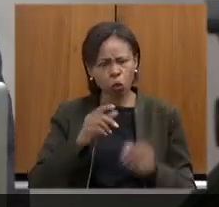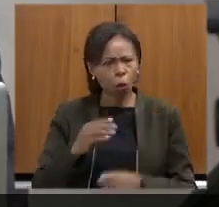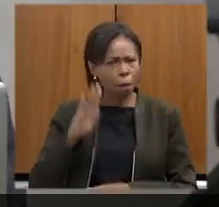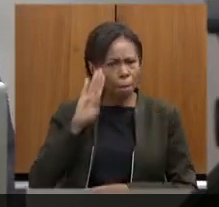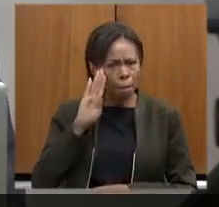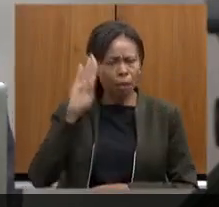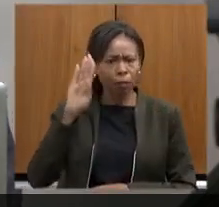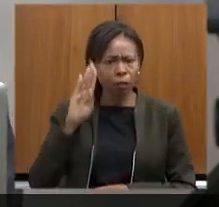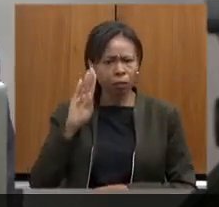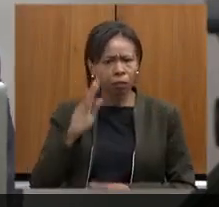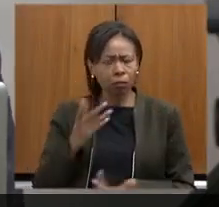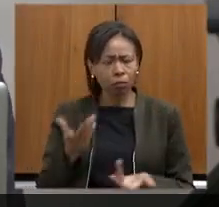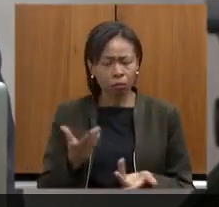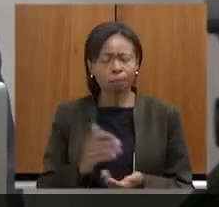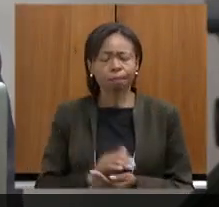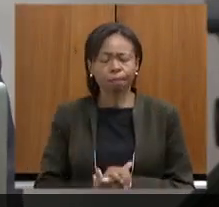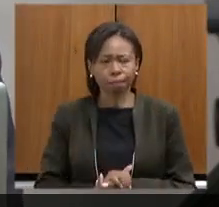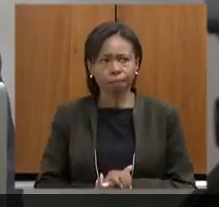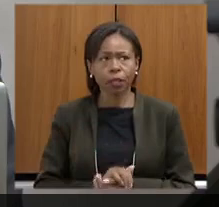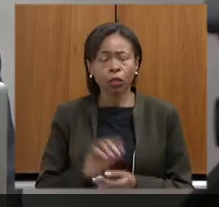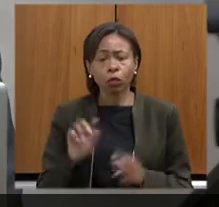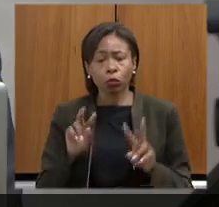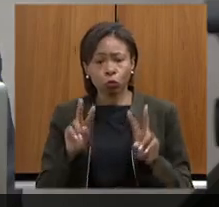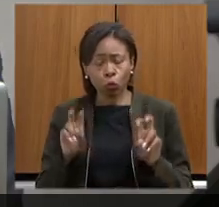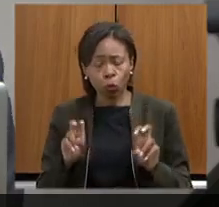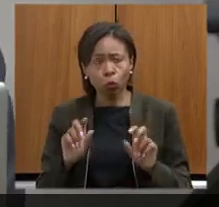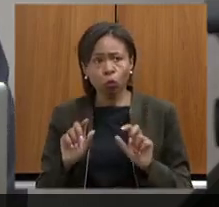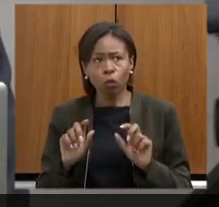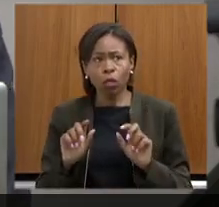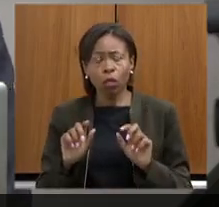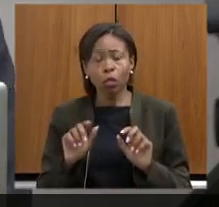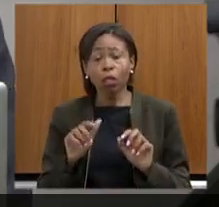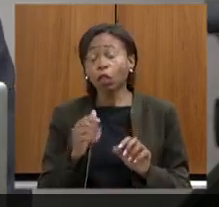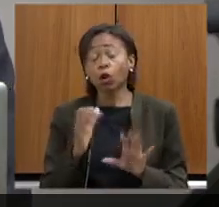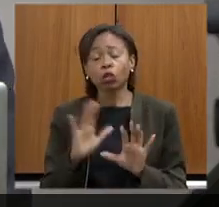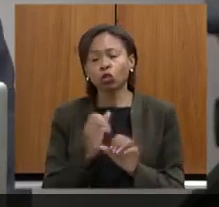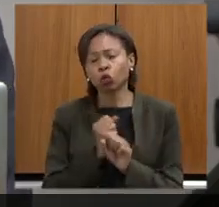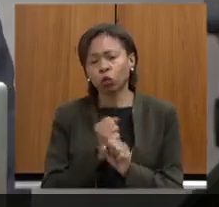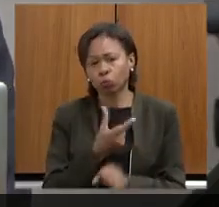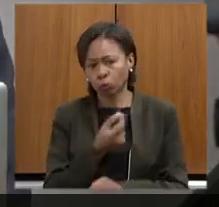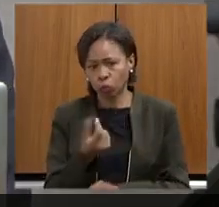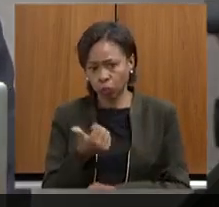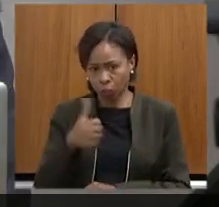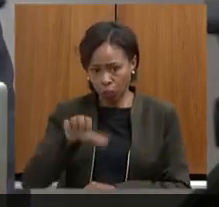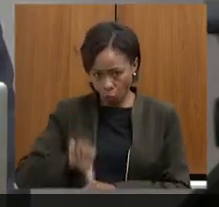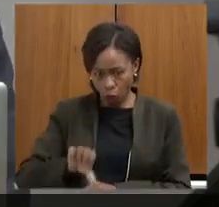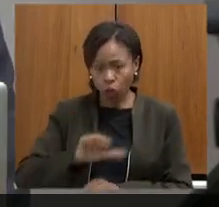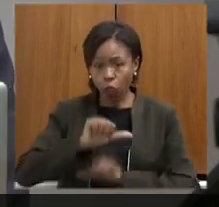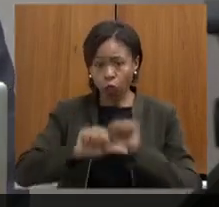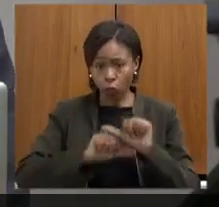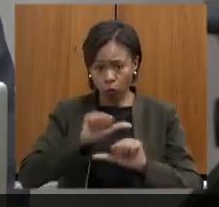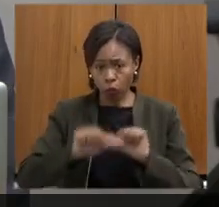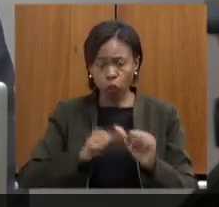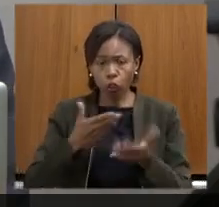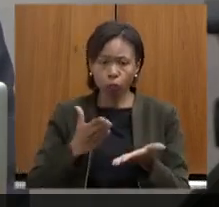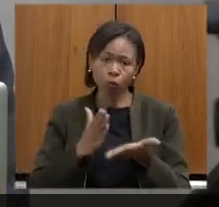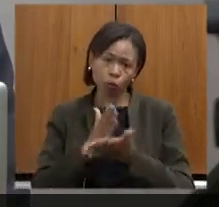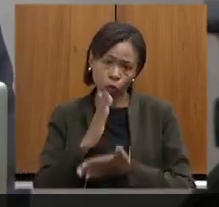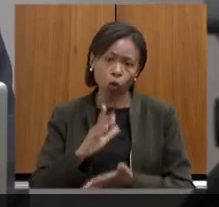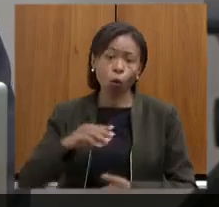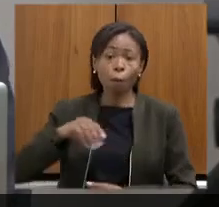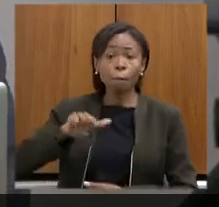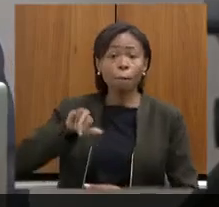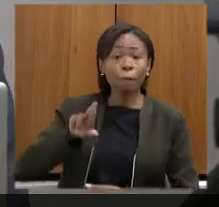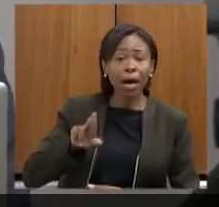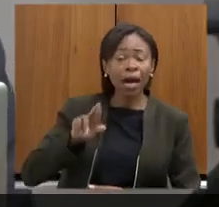posicionamento em relação e aí em 2019 como houve a alteração nós aprovamos o Mar de Lamas